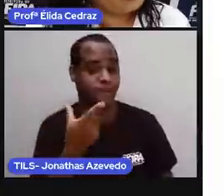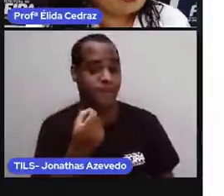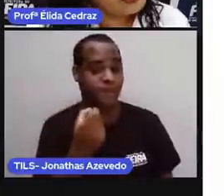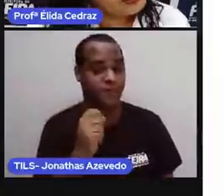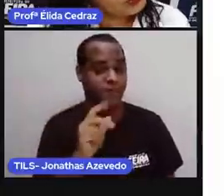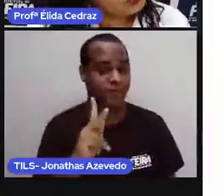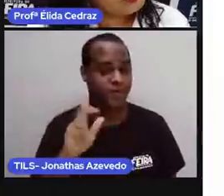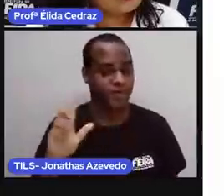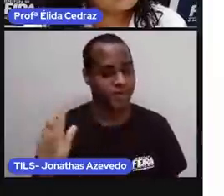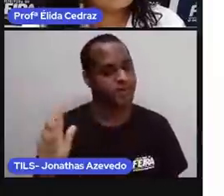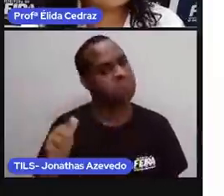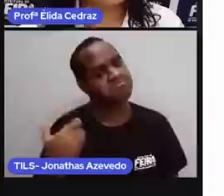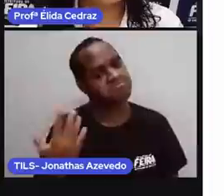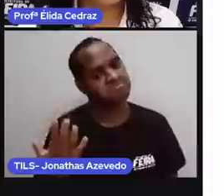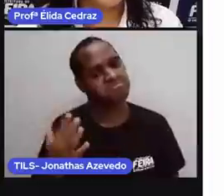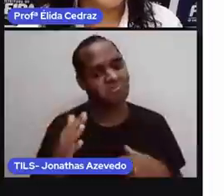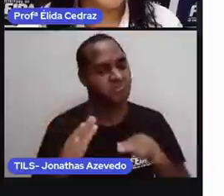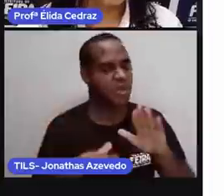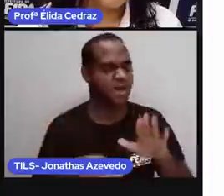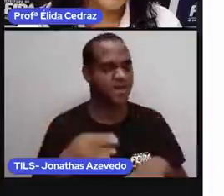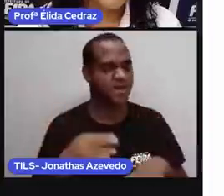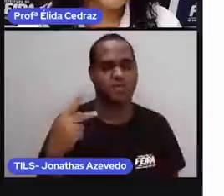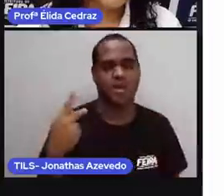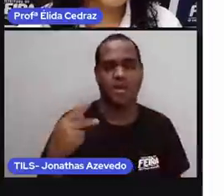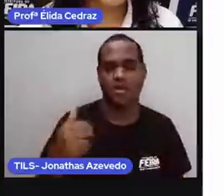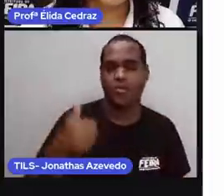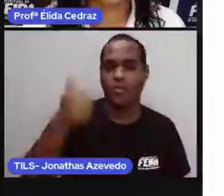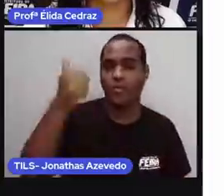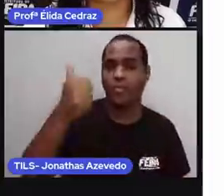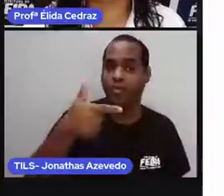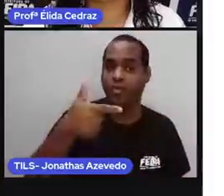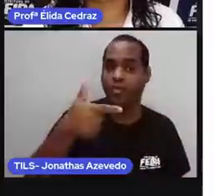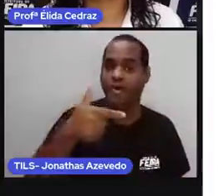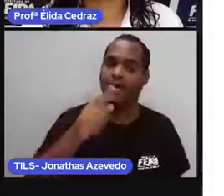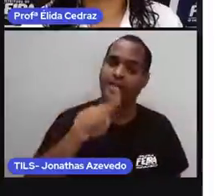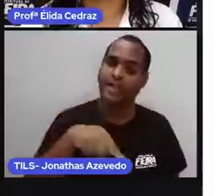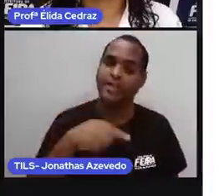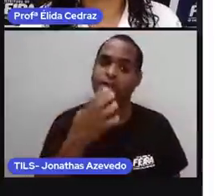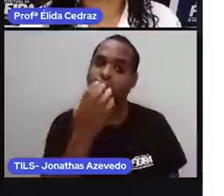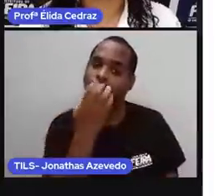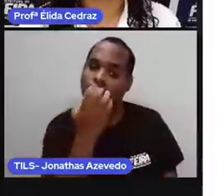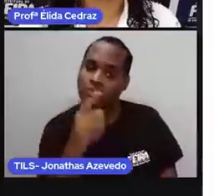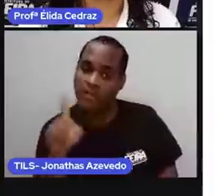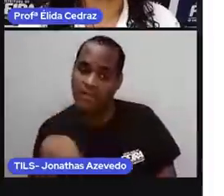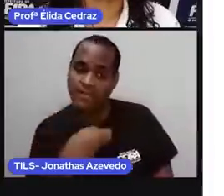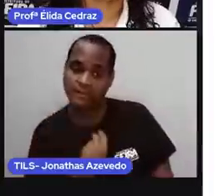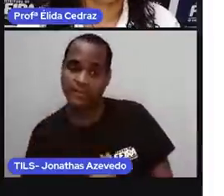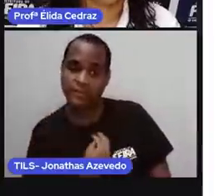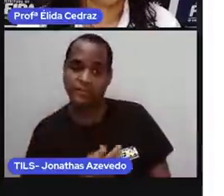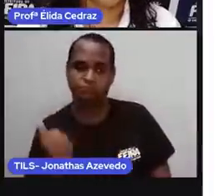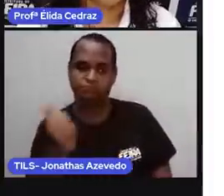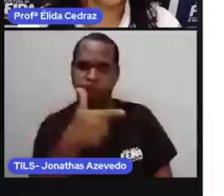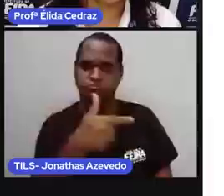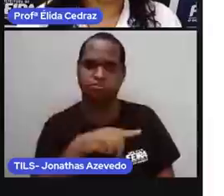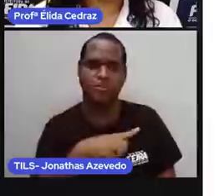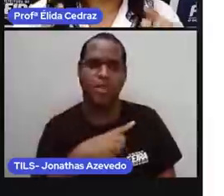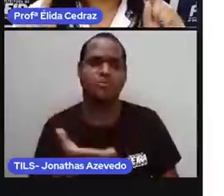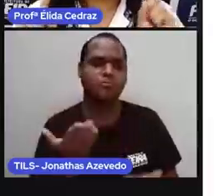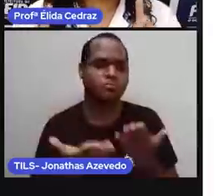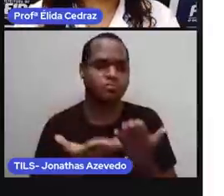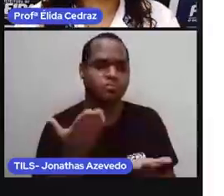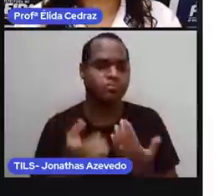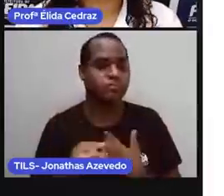ou quilos a mais que a calopsita o cachorro de João pesa?